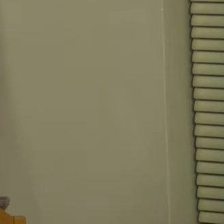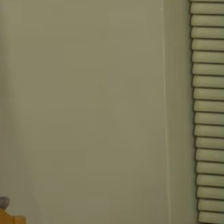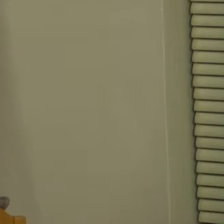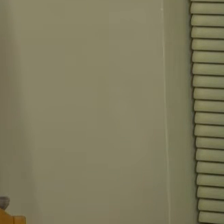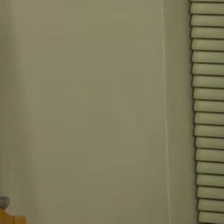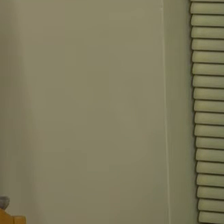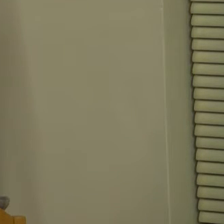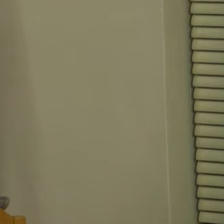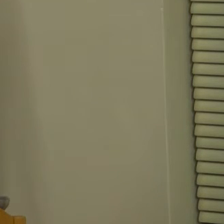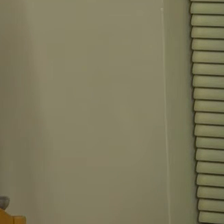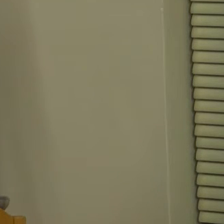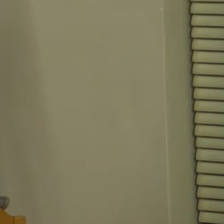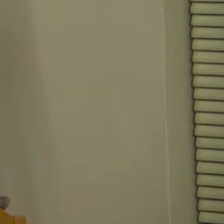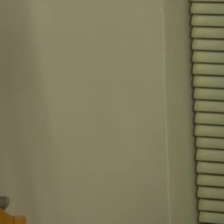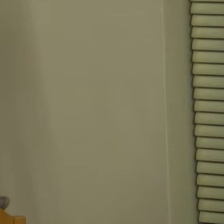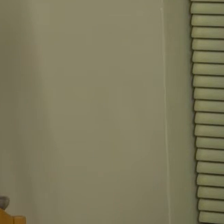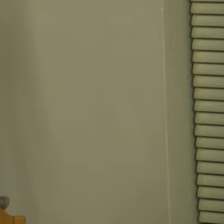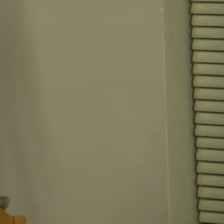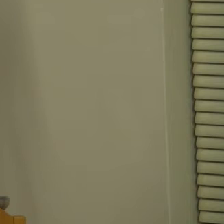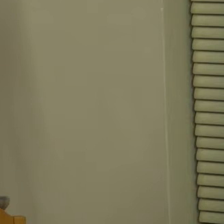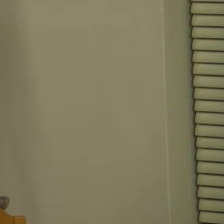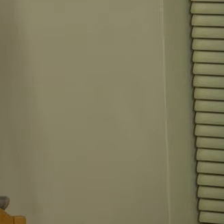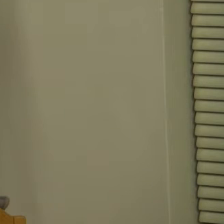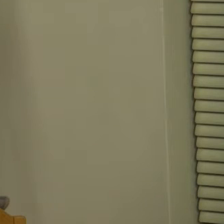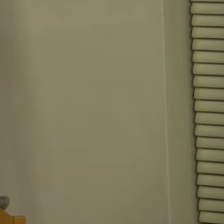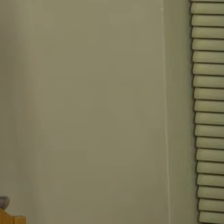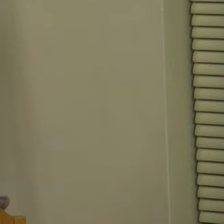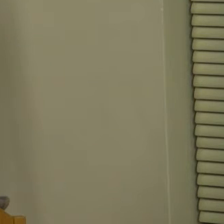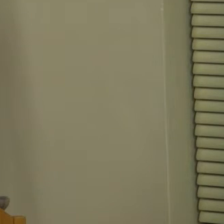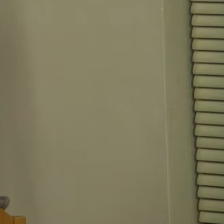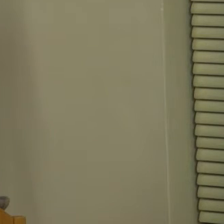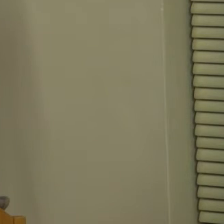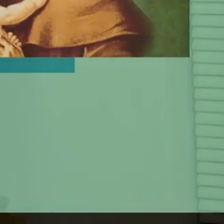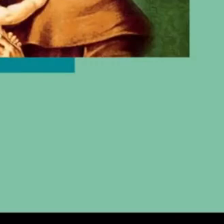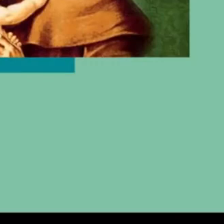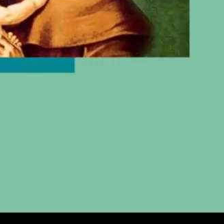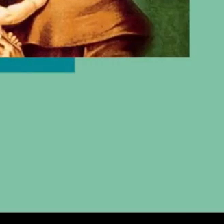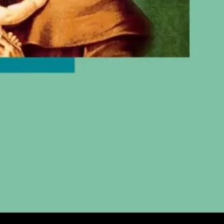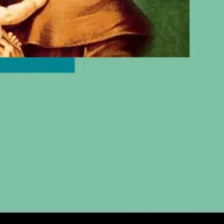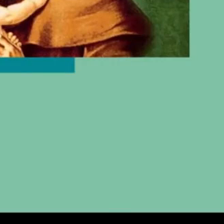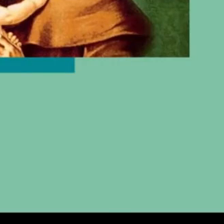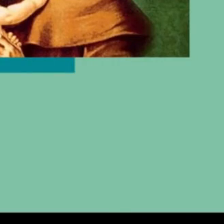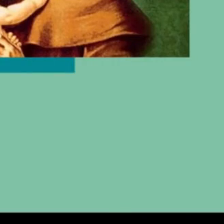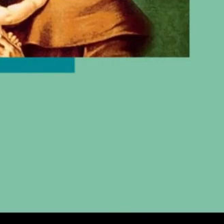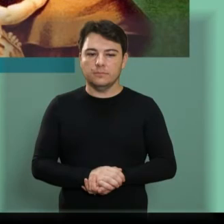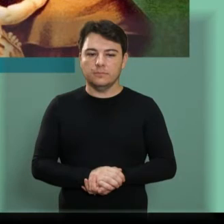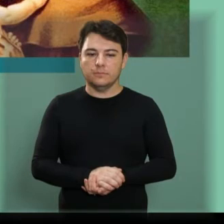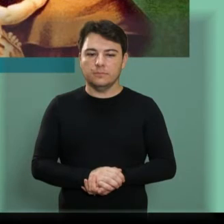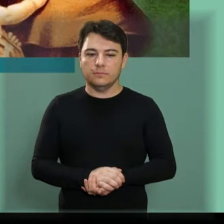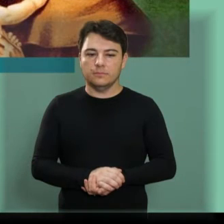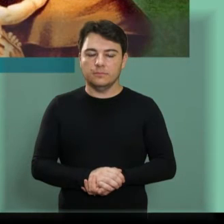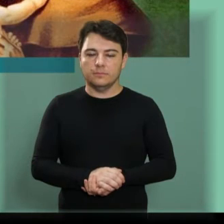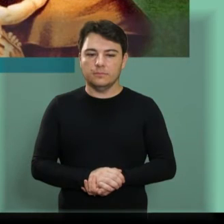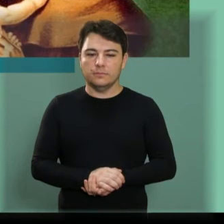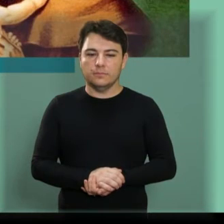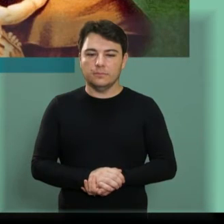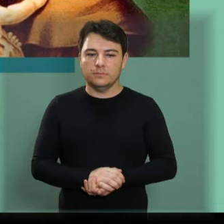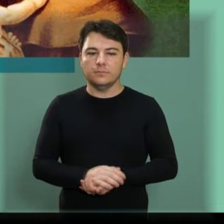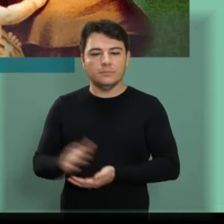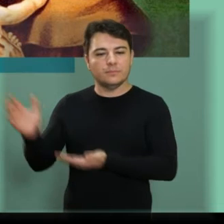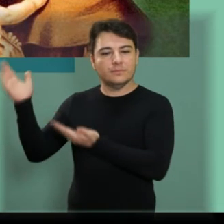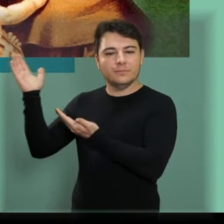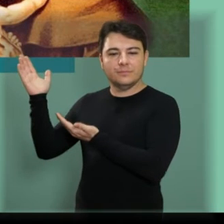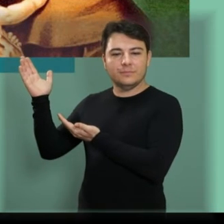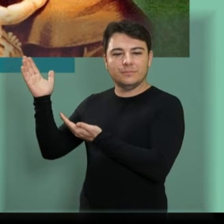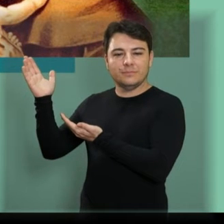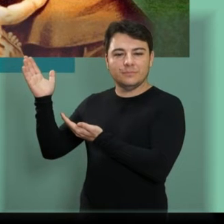um aí. Frase para a reflexão de hoje, rapidinho. Quem não pode fazer grandes coisas, faça ao menos o que estiver na medida de suas forças. Certamente não ficará sem recompensa.